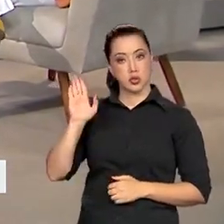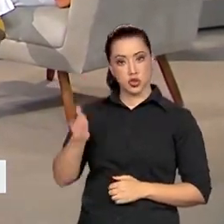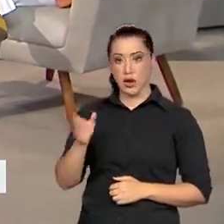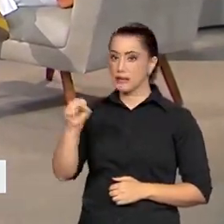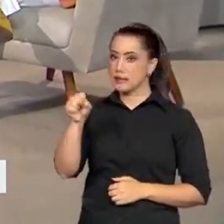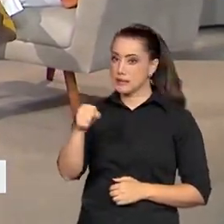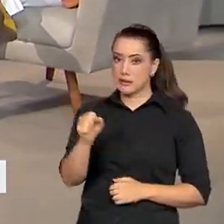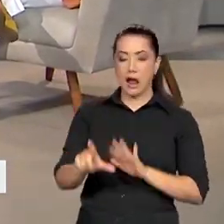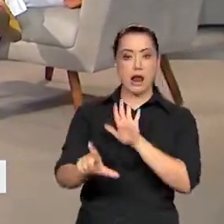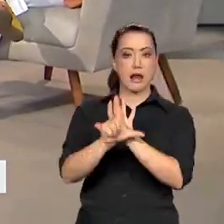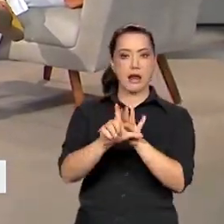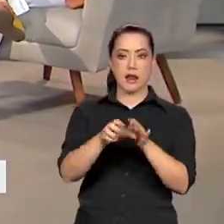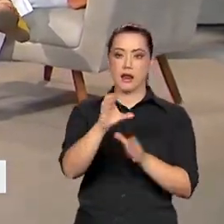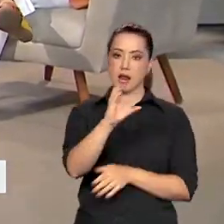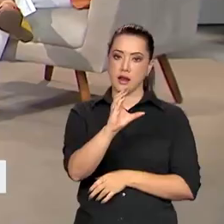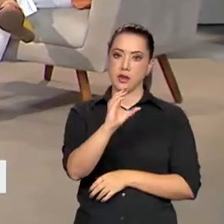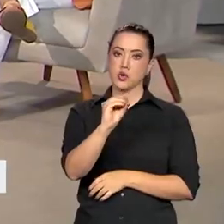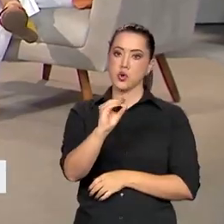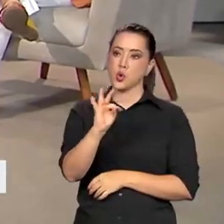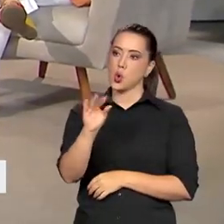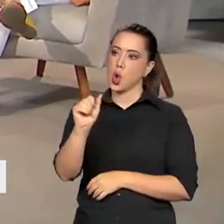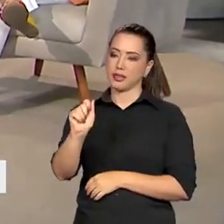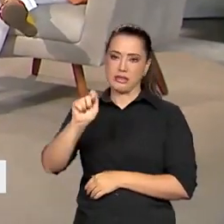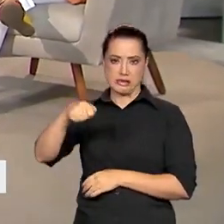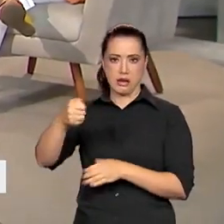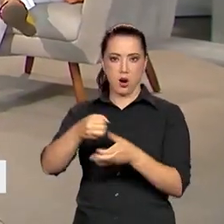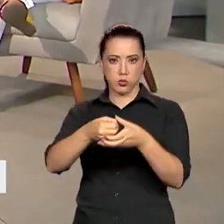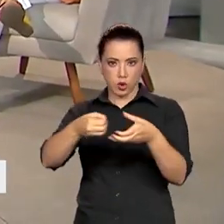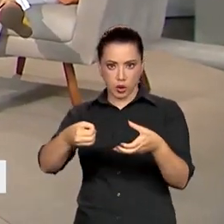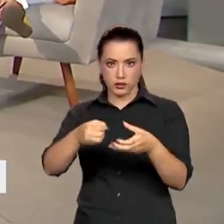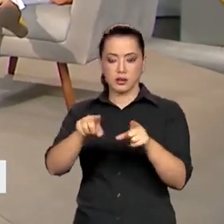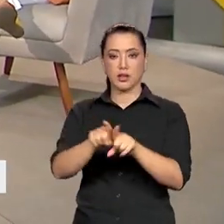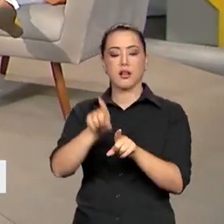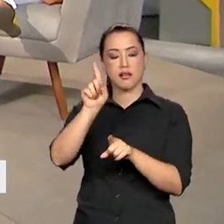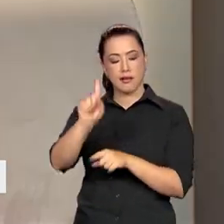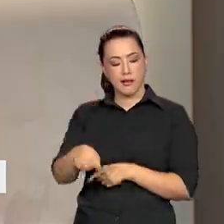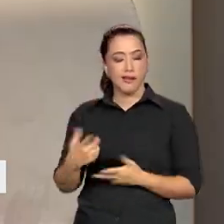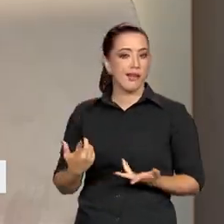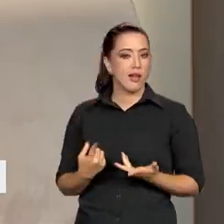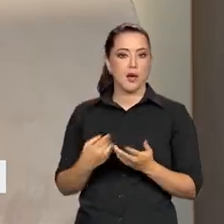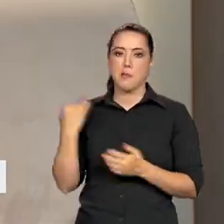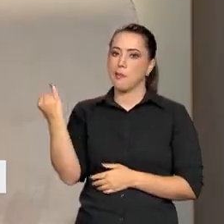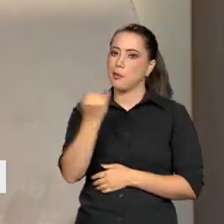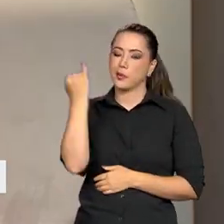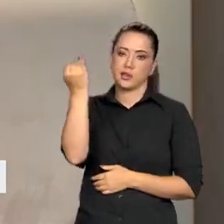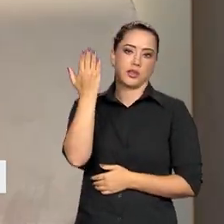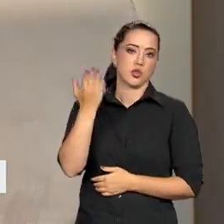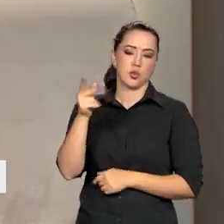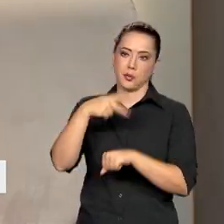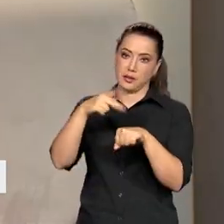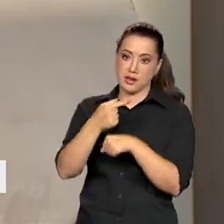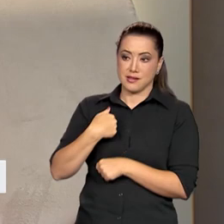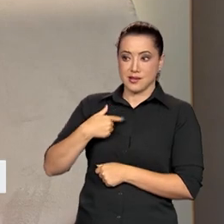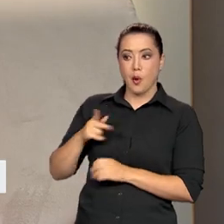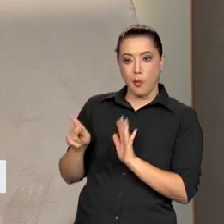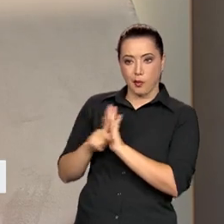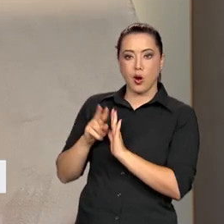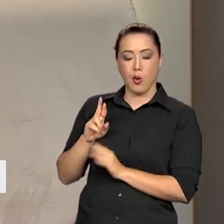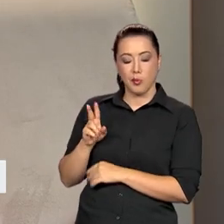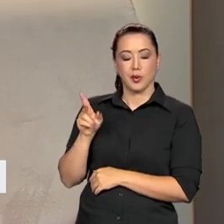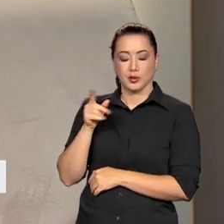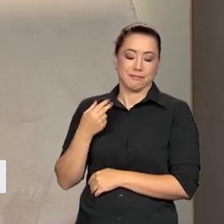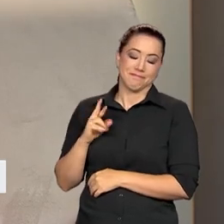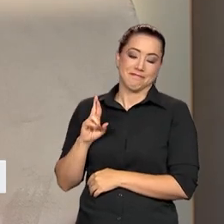reparações que temos no país, assim, né? Eu sou fruto da lei de cotas dentro da Universidade Estadual do Rio de Janeiro, onde eu muito me